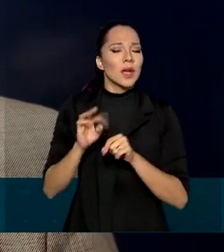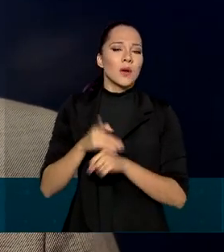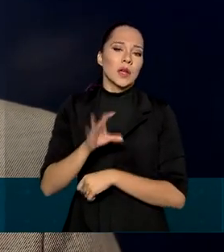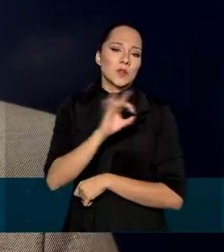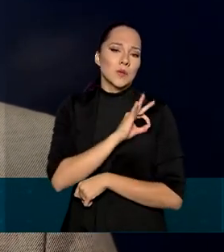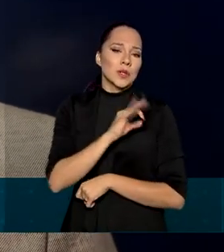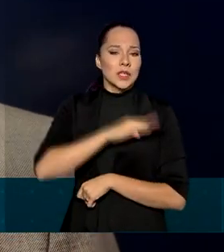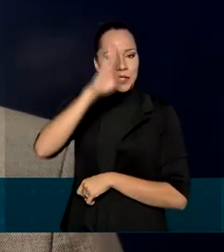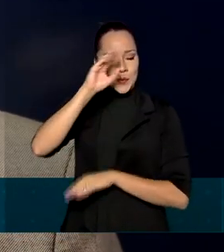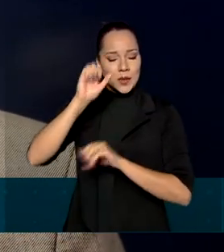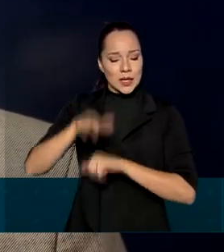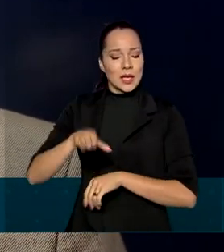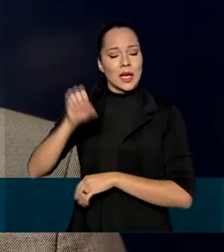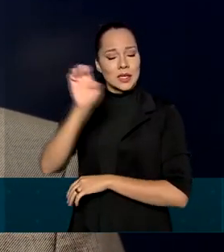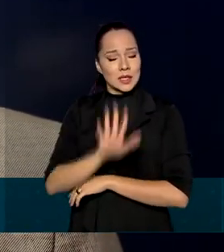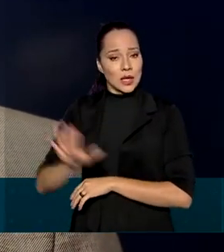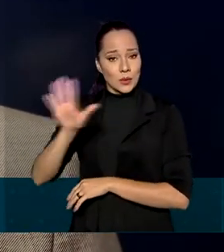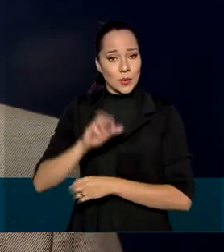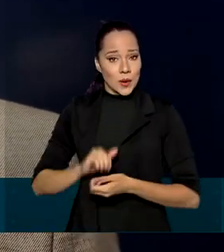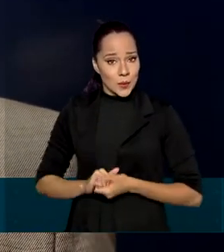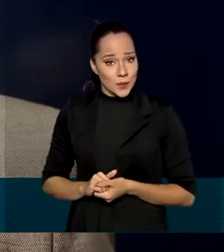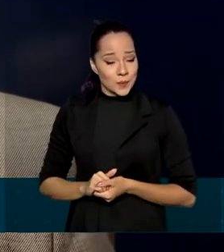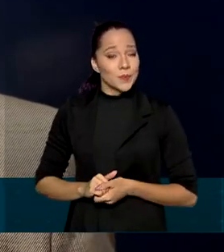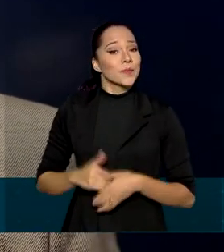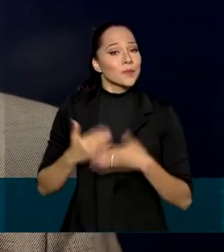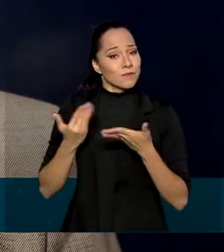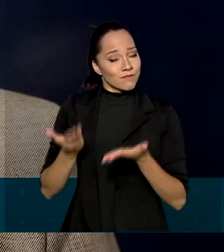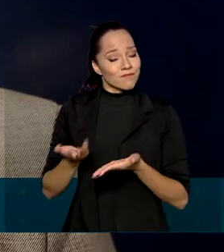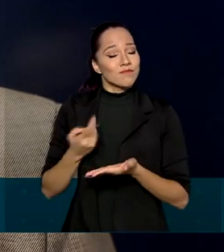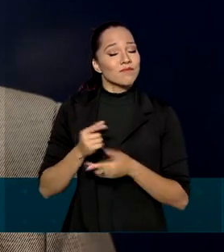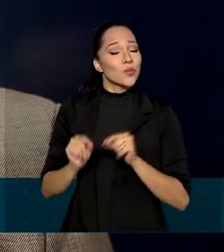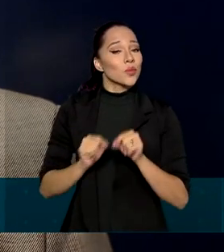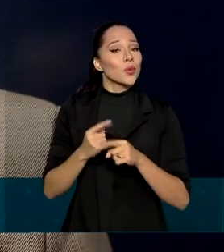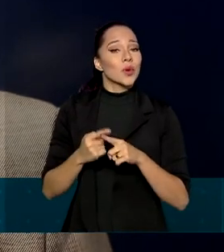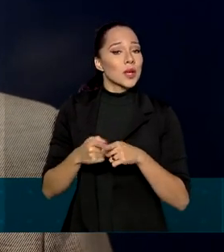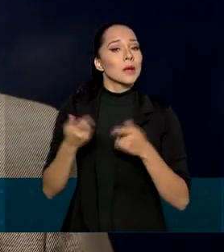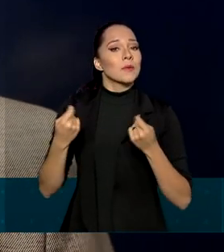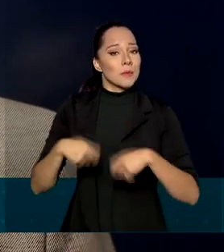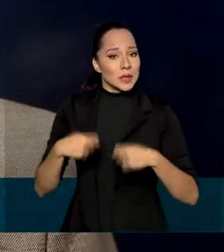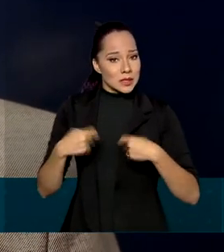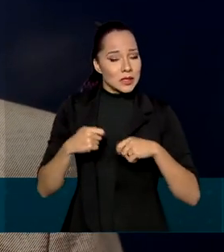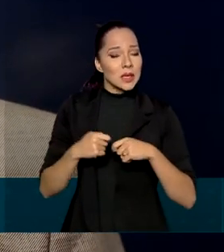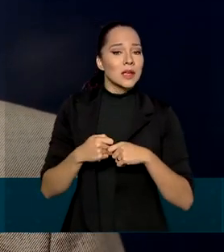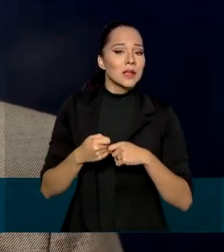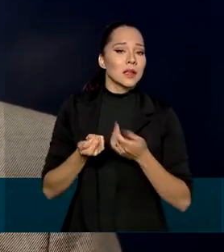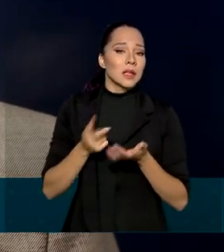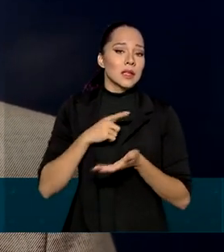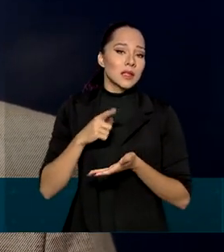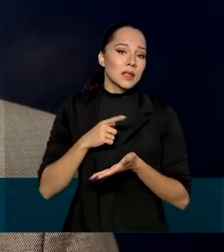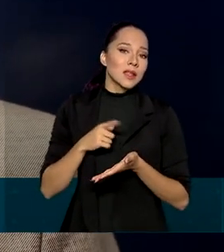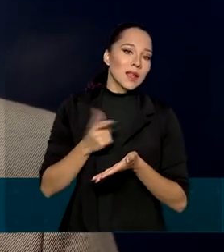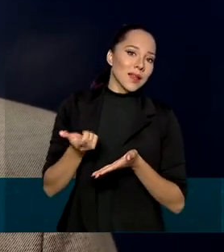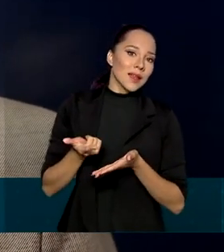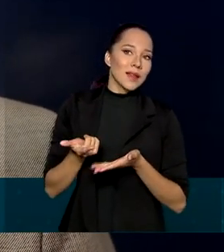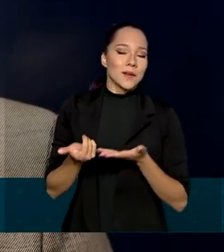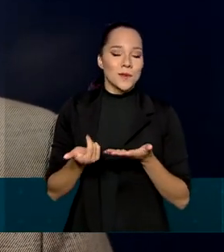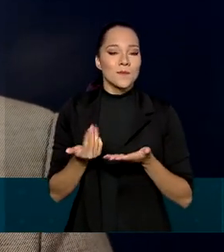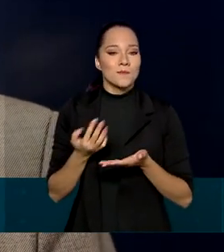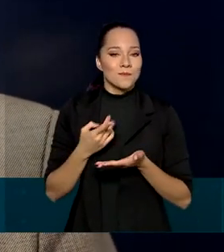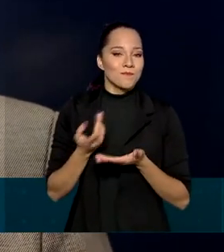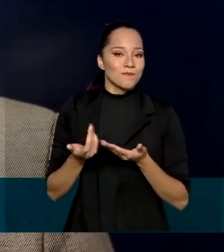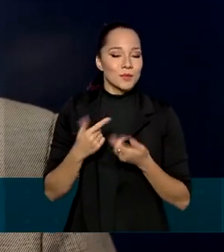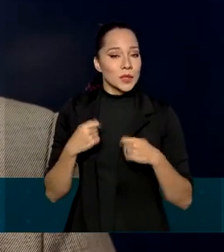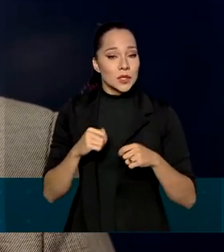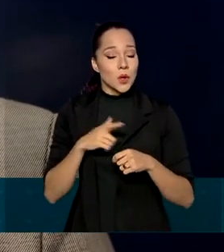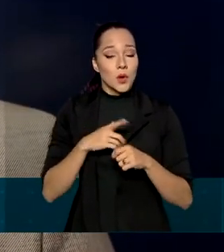polícias militares estaduais. Essa foi, inclusive, a grande razão pela qual foi necessário colocar em loco,